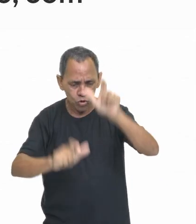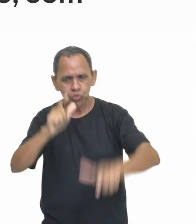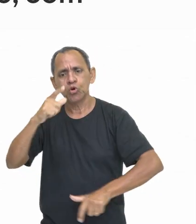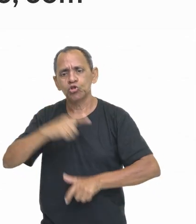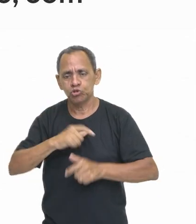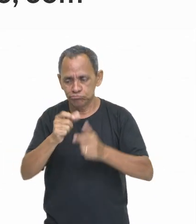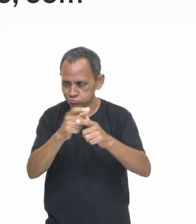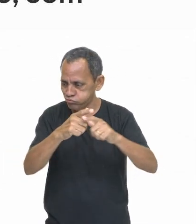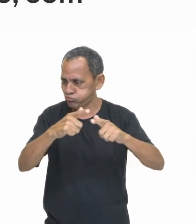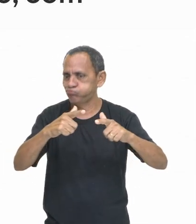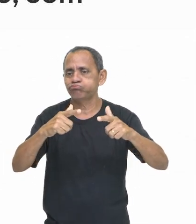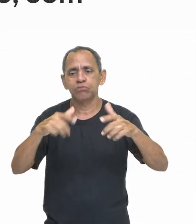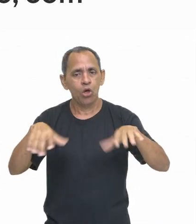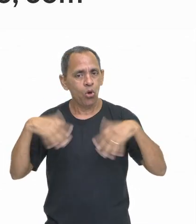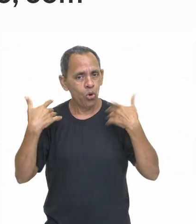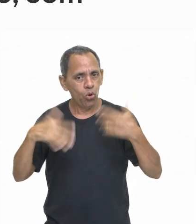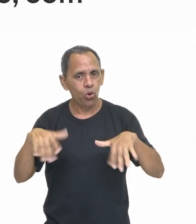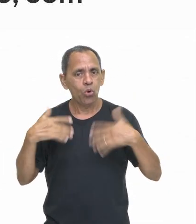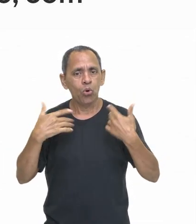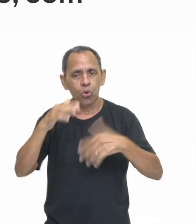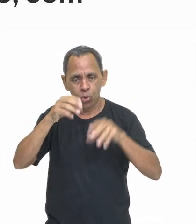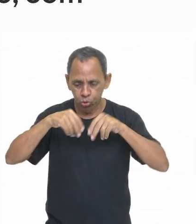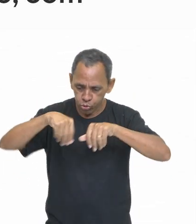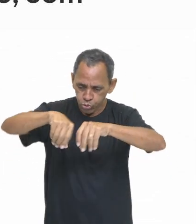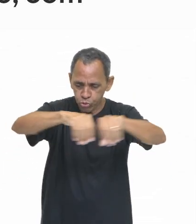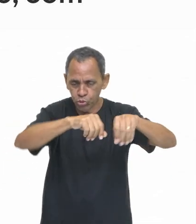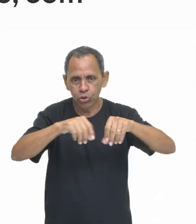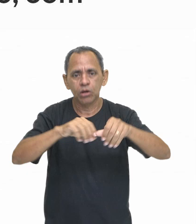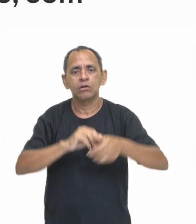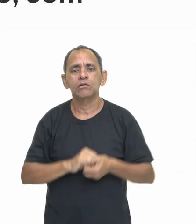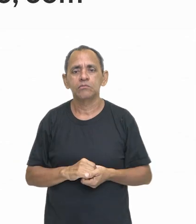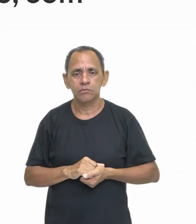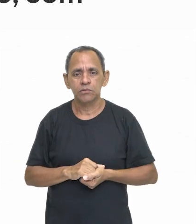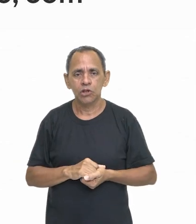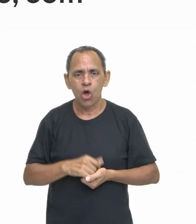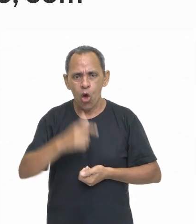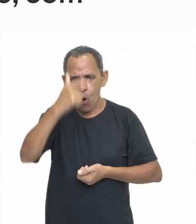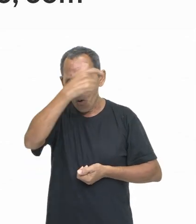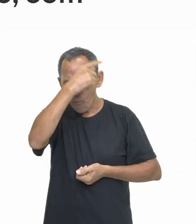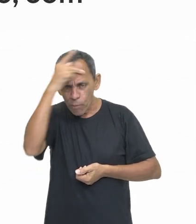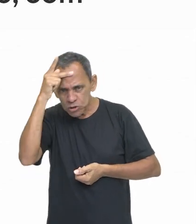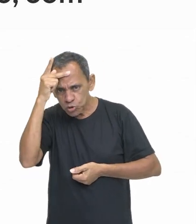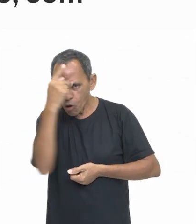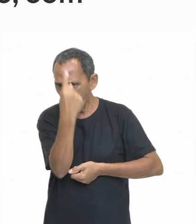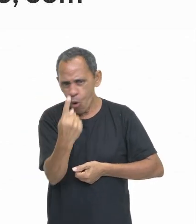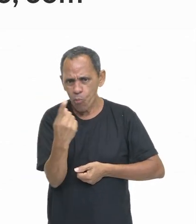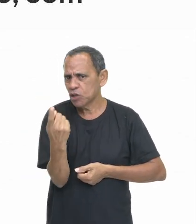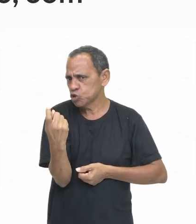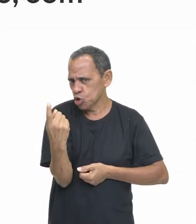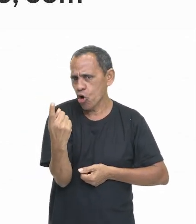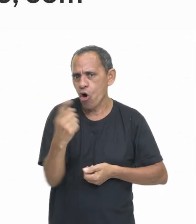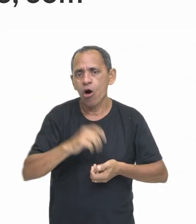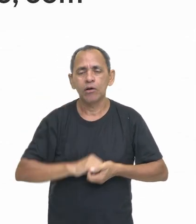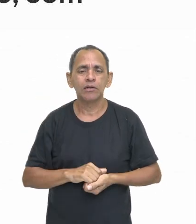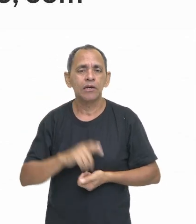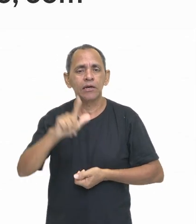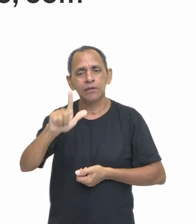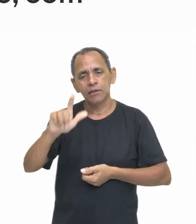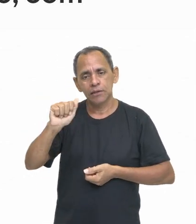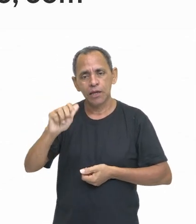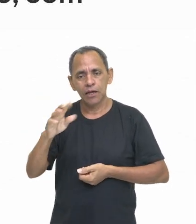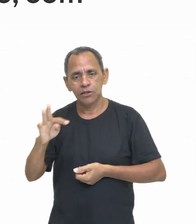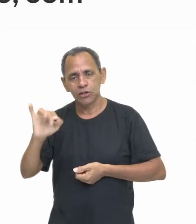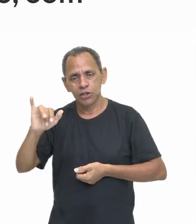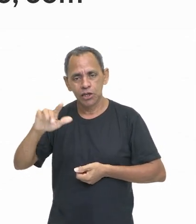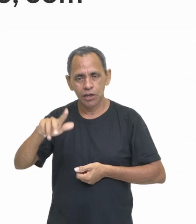grandes áreas de terra. Então, uma pessoa só tendo muitas terras é um latifundiário, tá bom? Então, estava